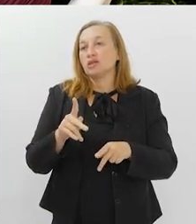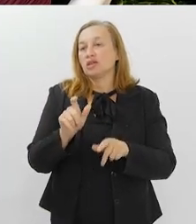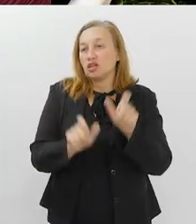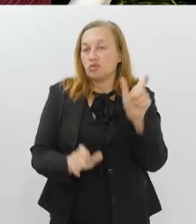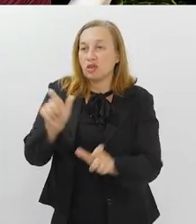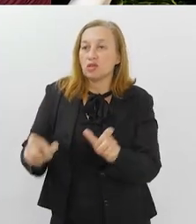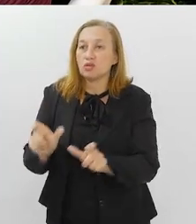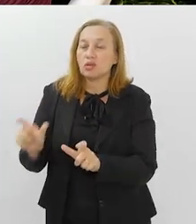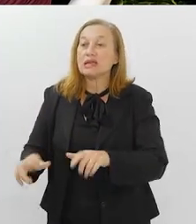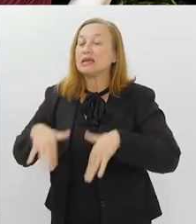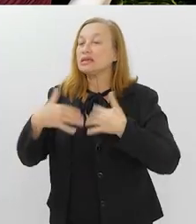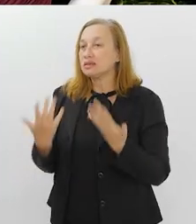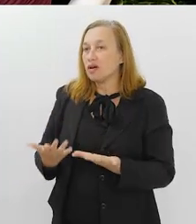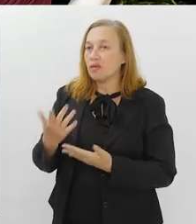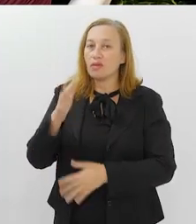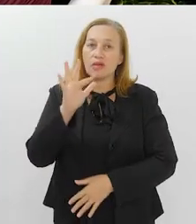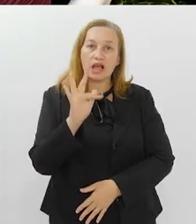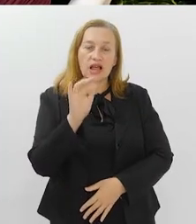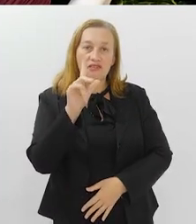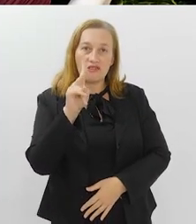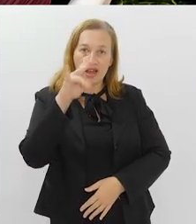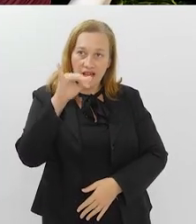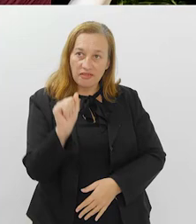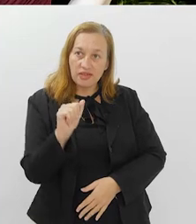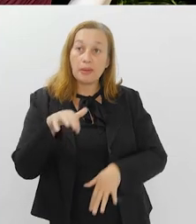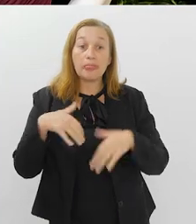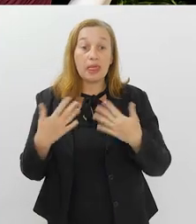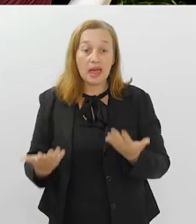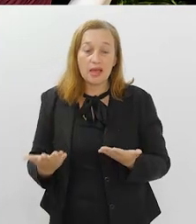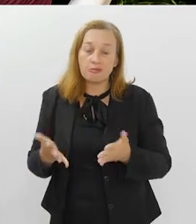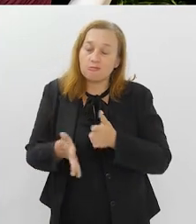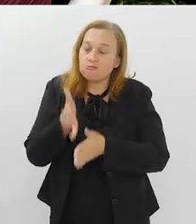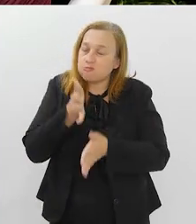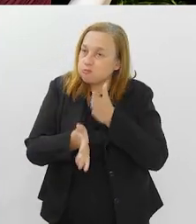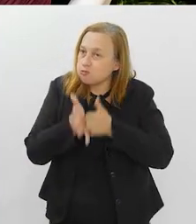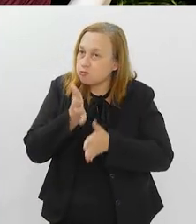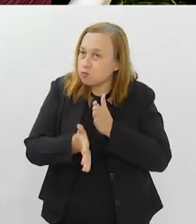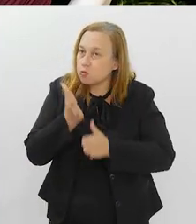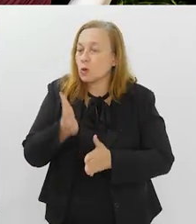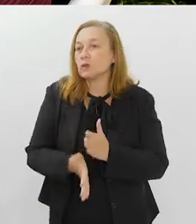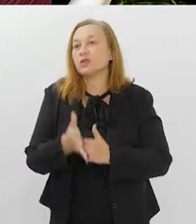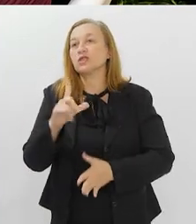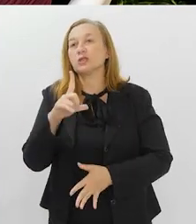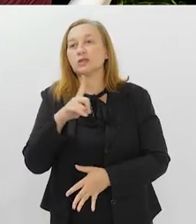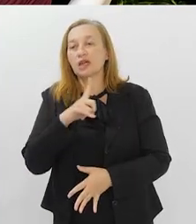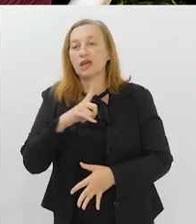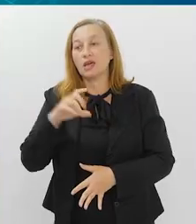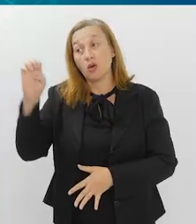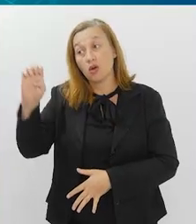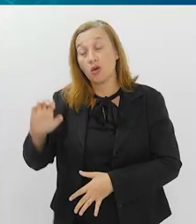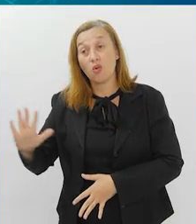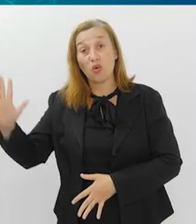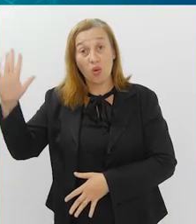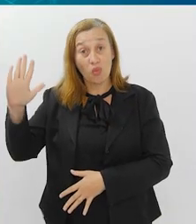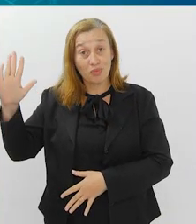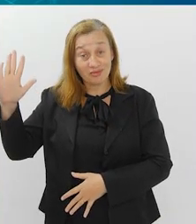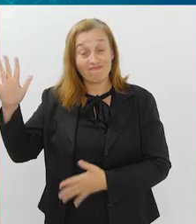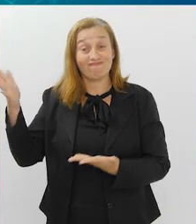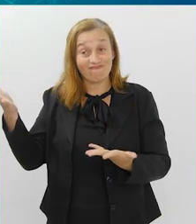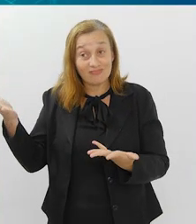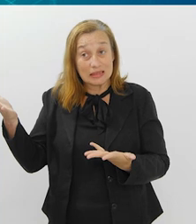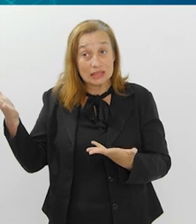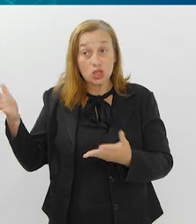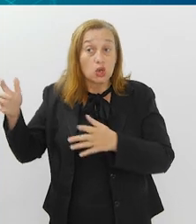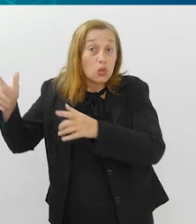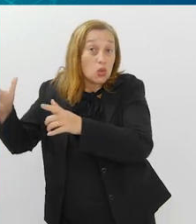Então, Flávia, é uma questão complexa, né? A gente tem a Europa como